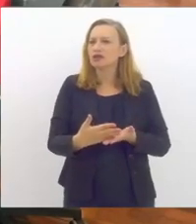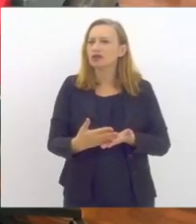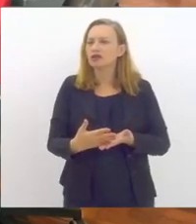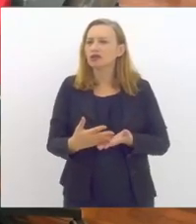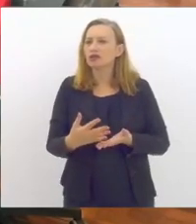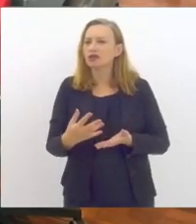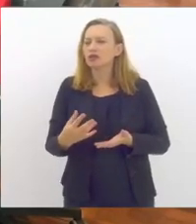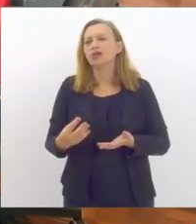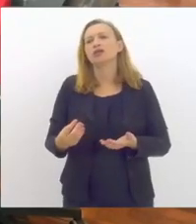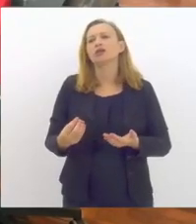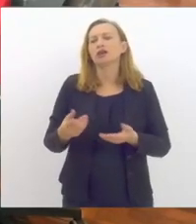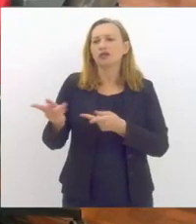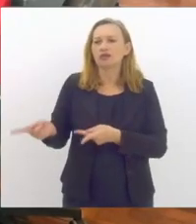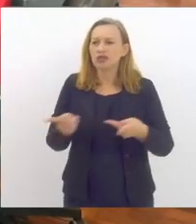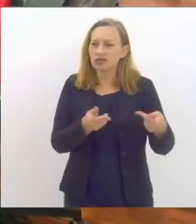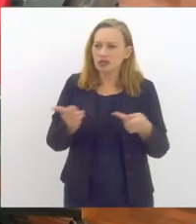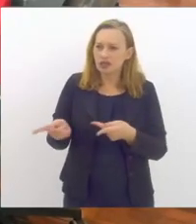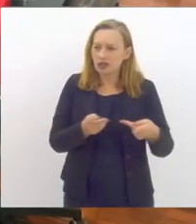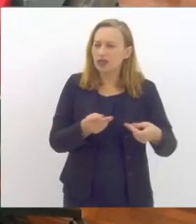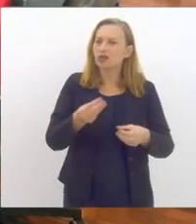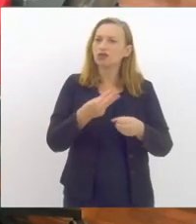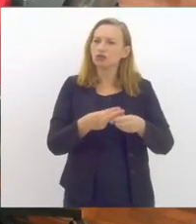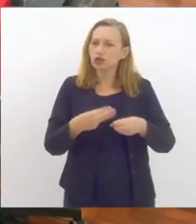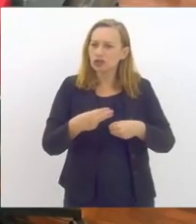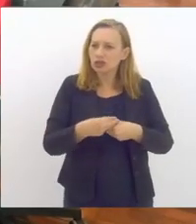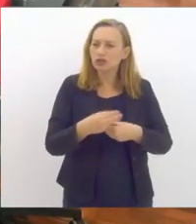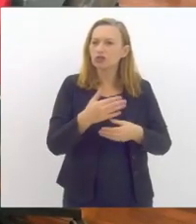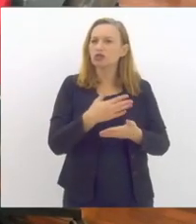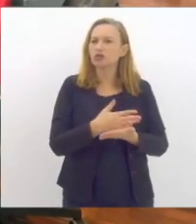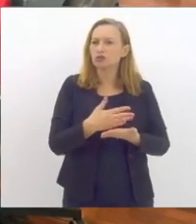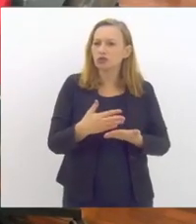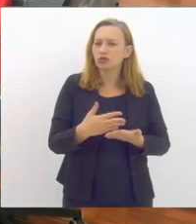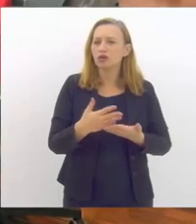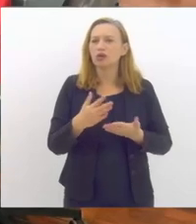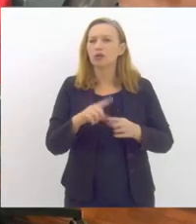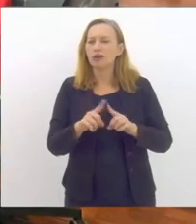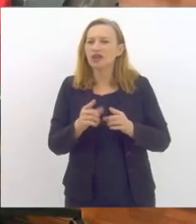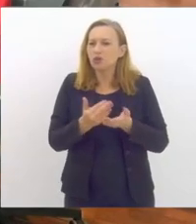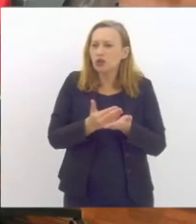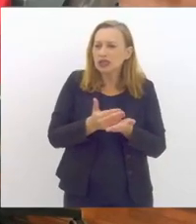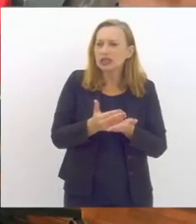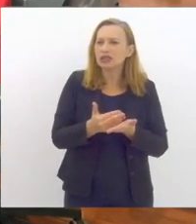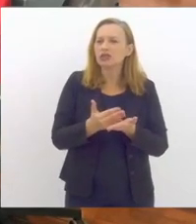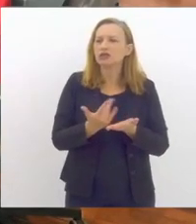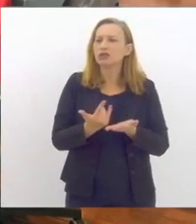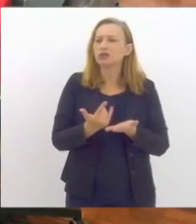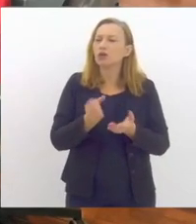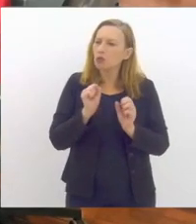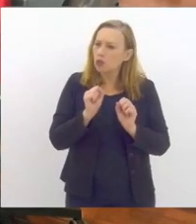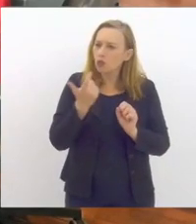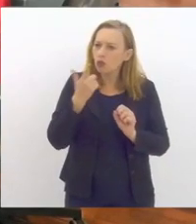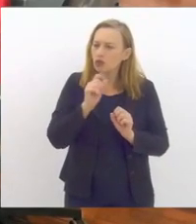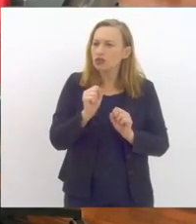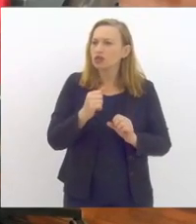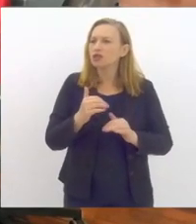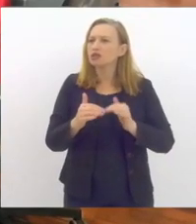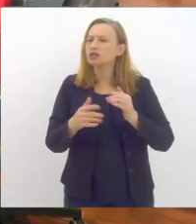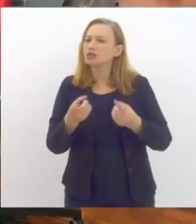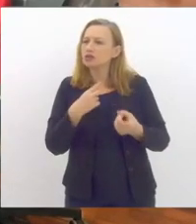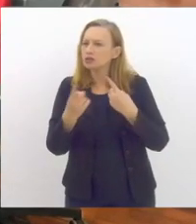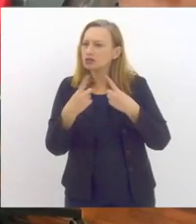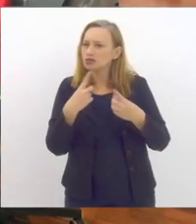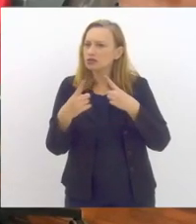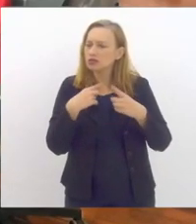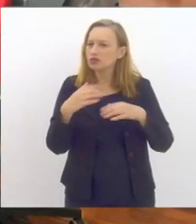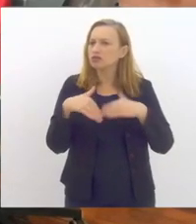visitas aos municípios que gente começou mas ainda está bem no início para que a gente consiga promover essa discussão de forma